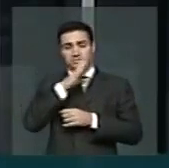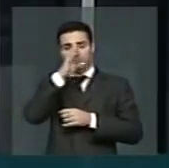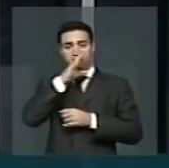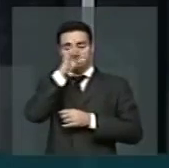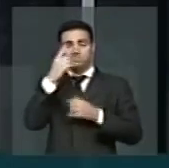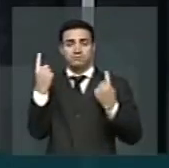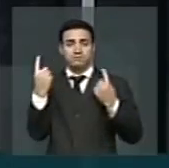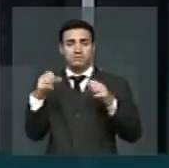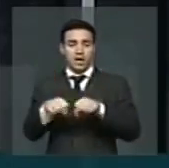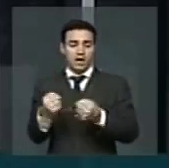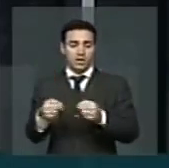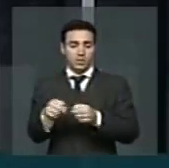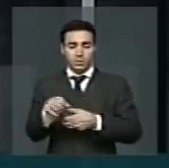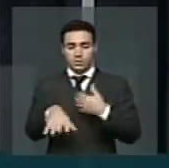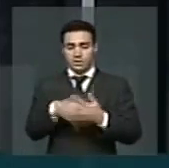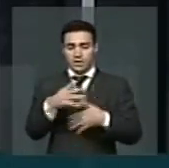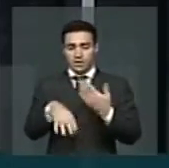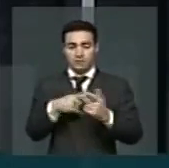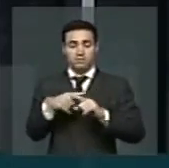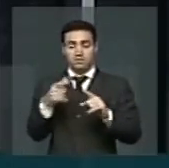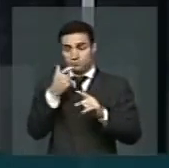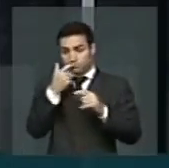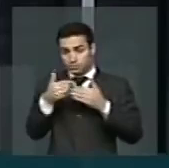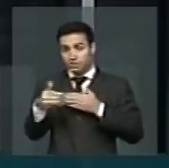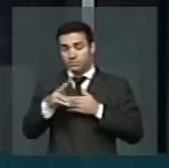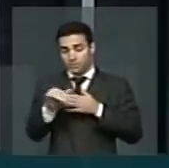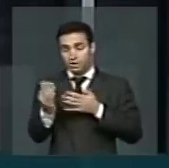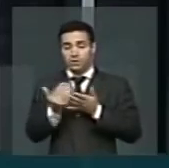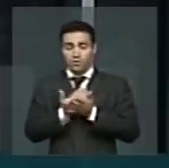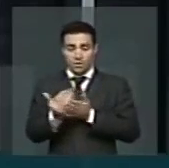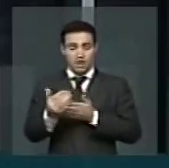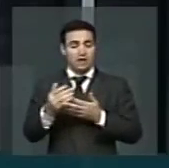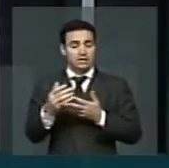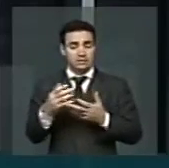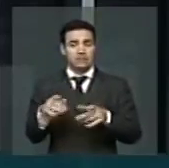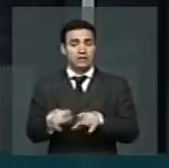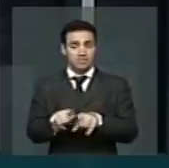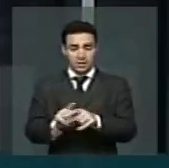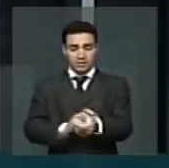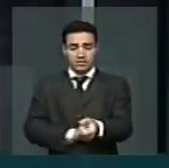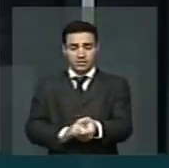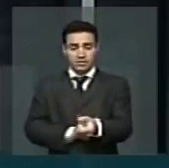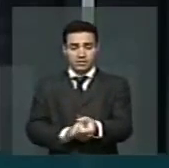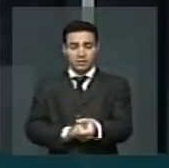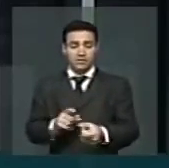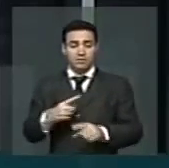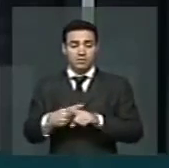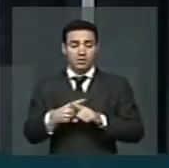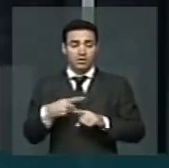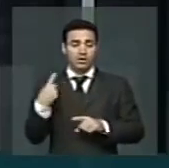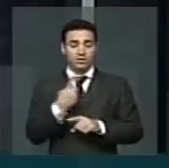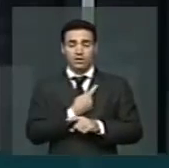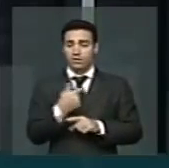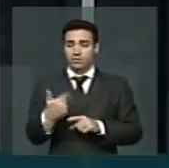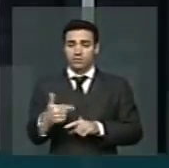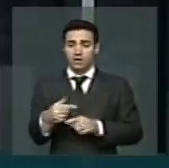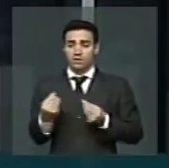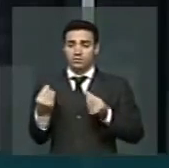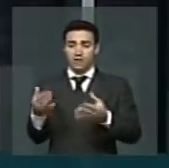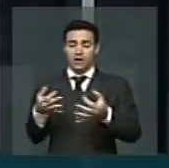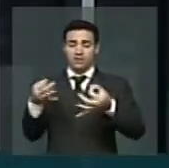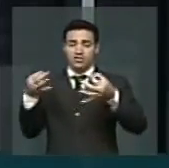mas eles daqui a pouco começam também a se revoltar, porque nós não estamos dando dignidade que eles